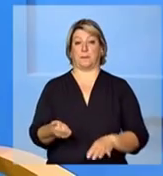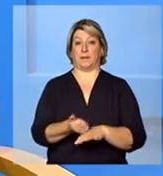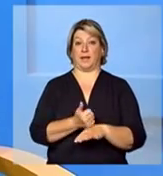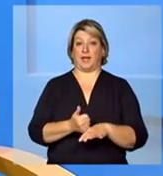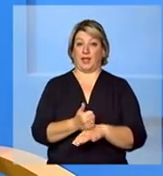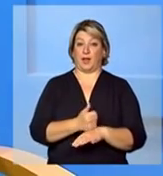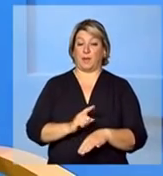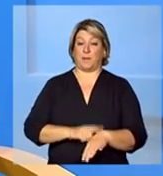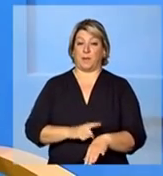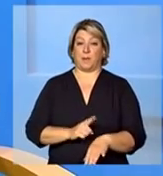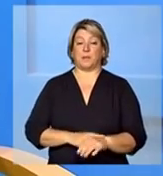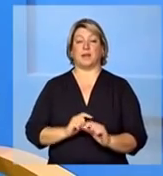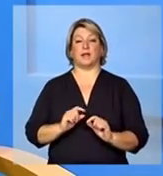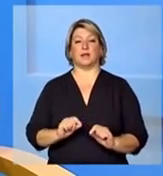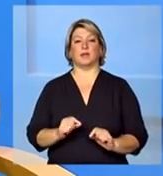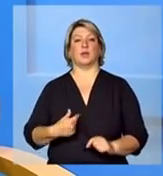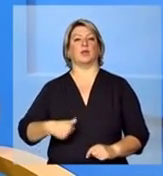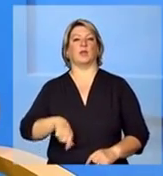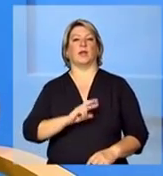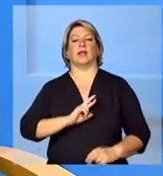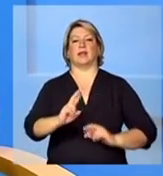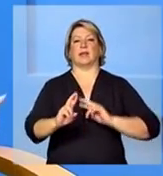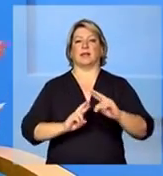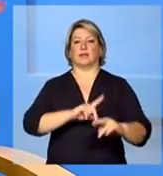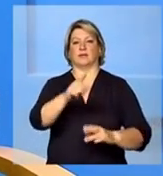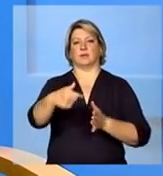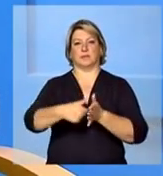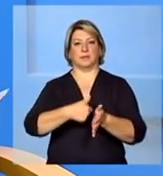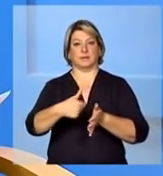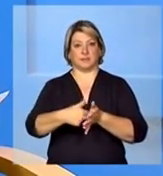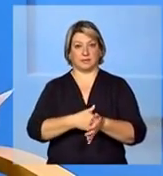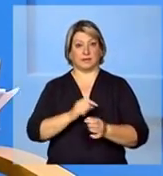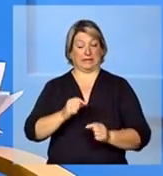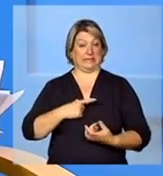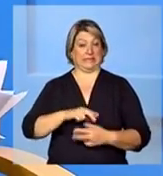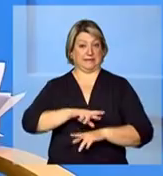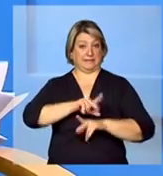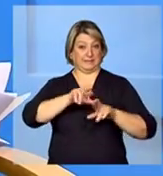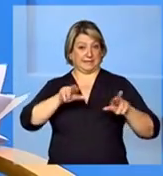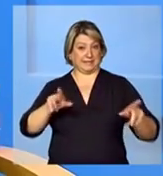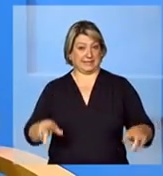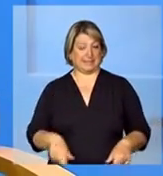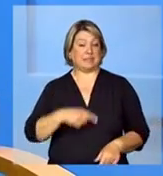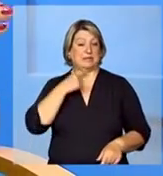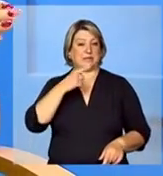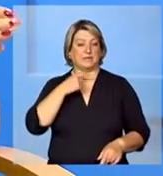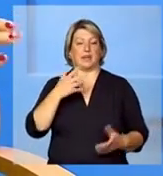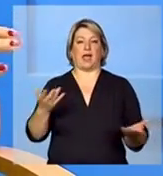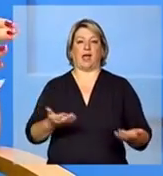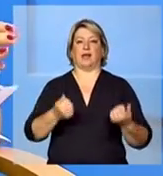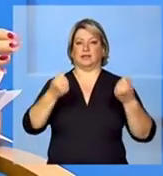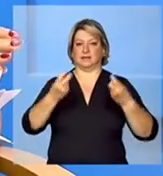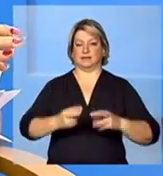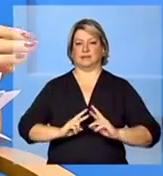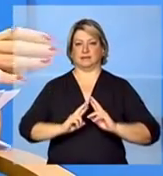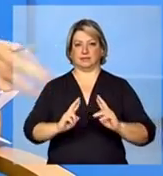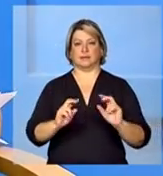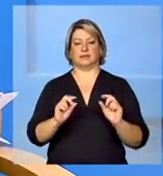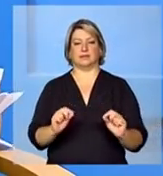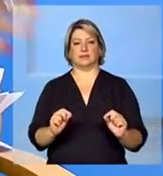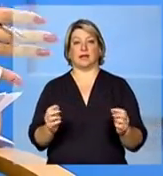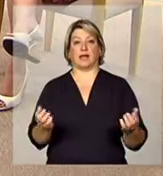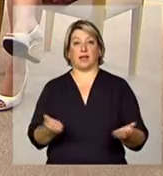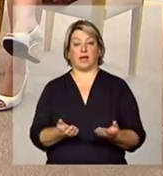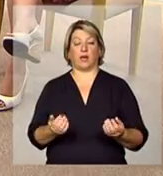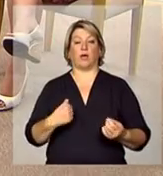teleconferência que é aquela onde a gente responde as suas dúvidas e são várias dúvidas aqui então vamos fazer de uma forma diferente